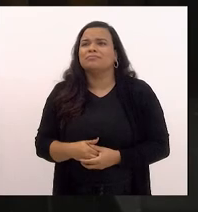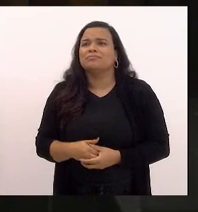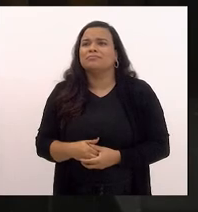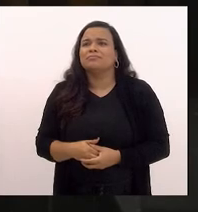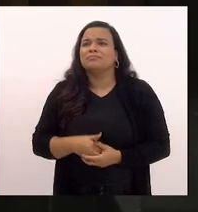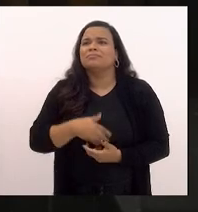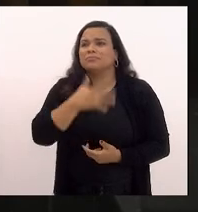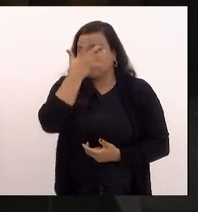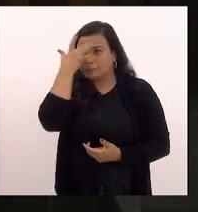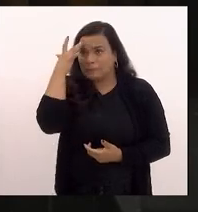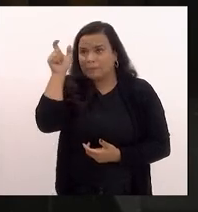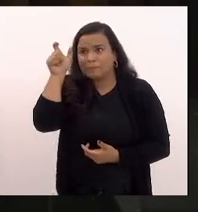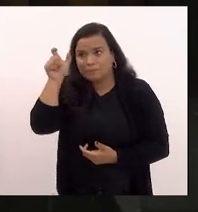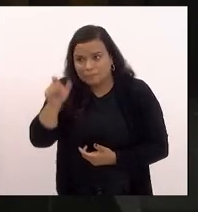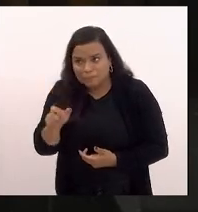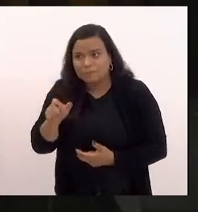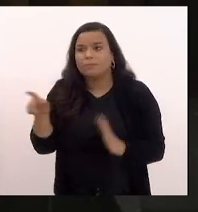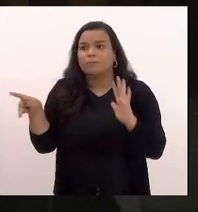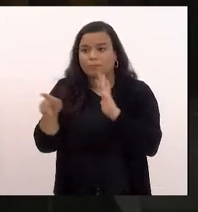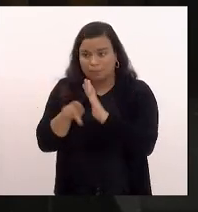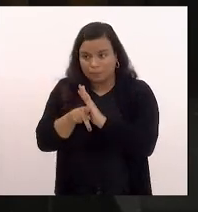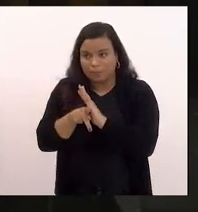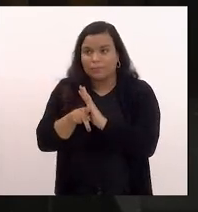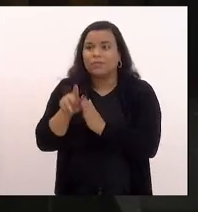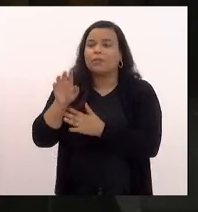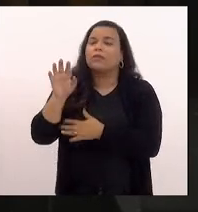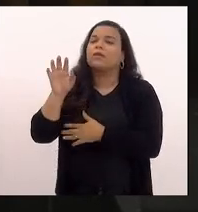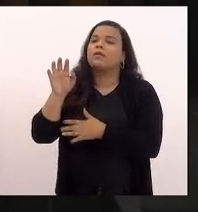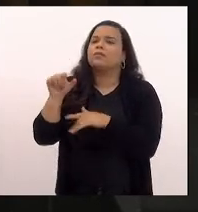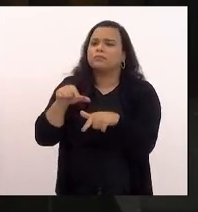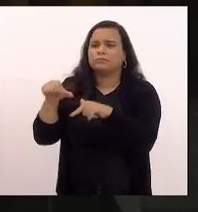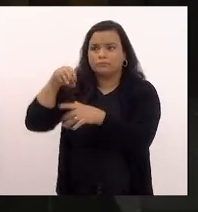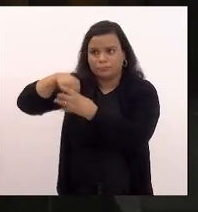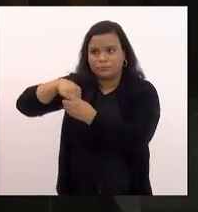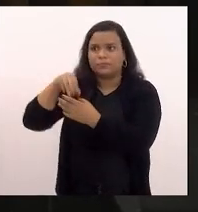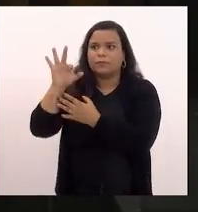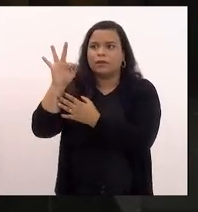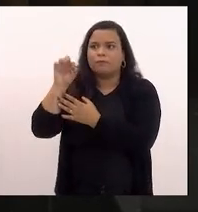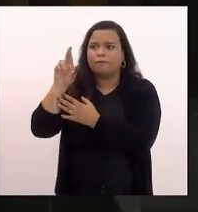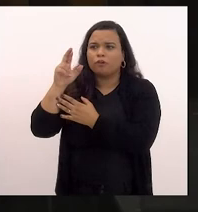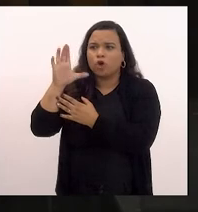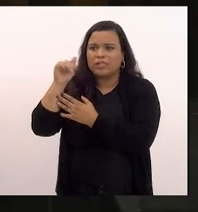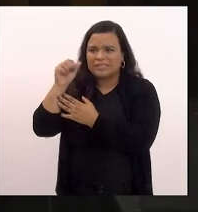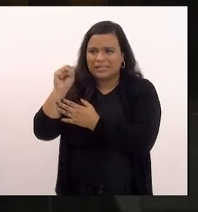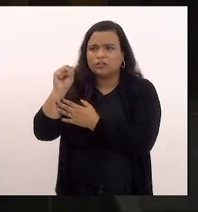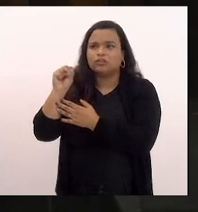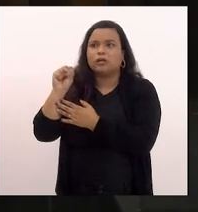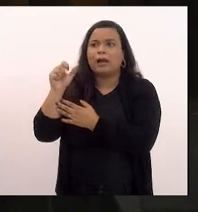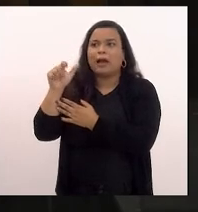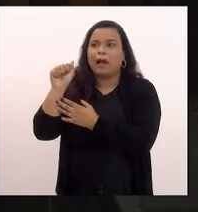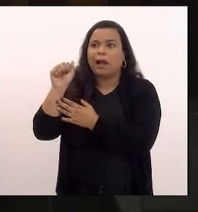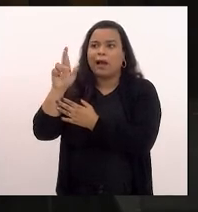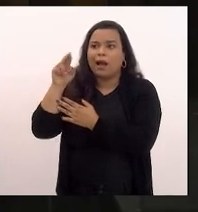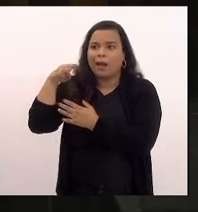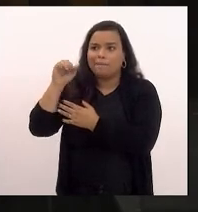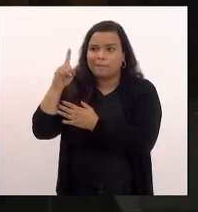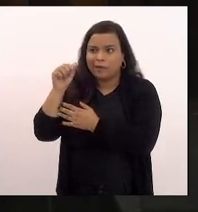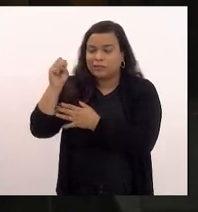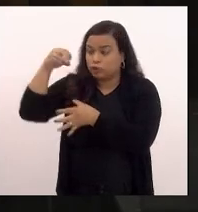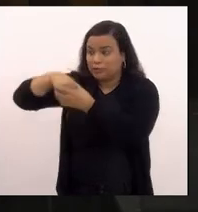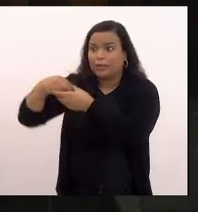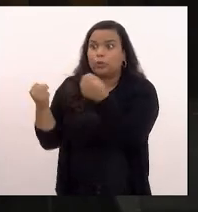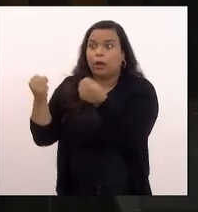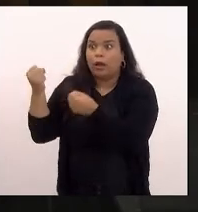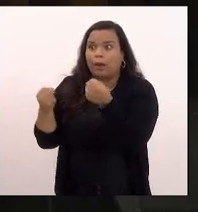membro das forças armadas do Brasil que estava dentro do seu carro e segundo o relato teria se assustado